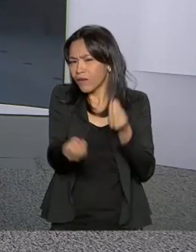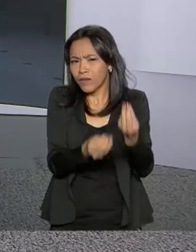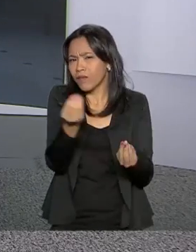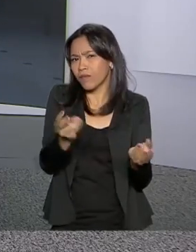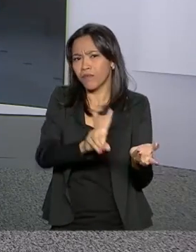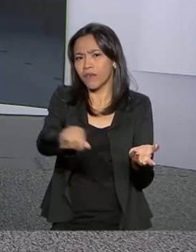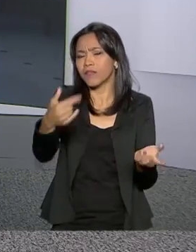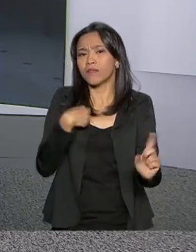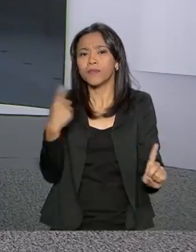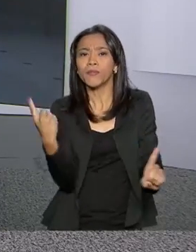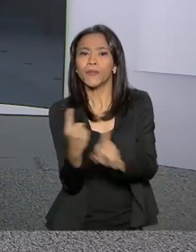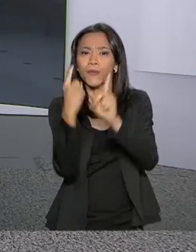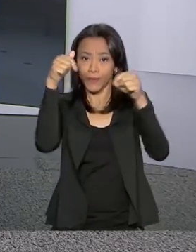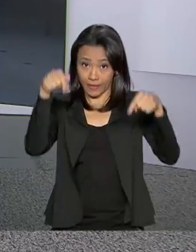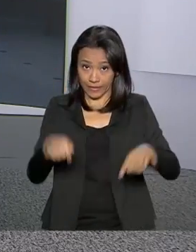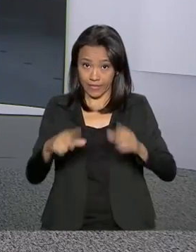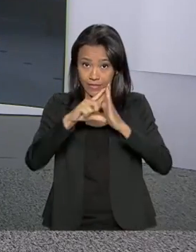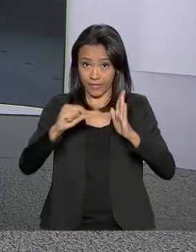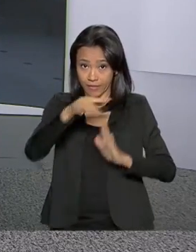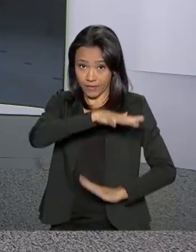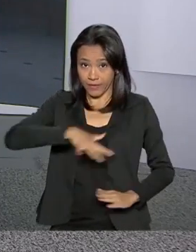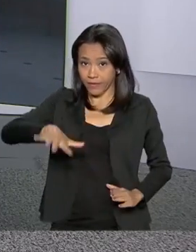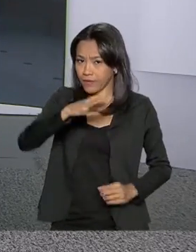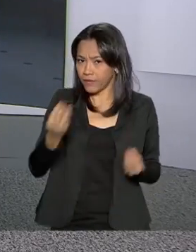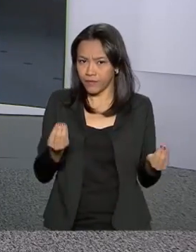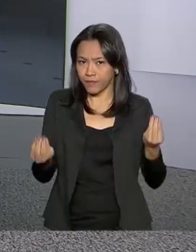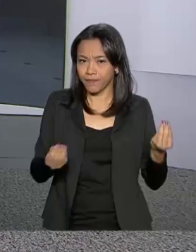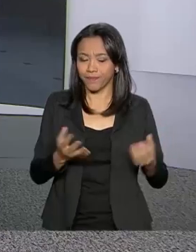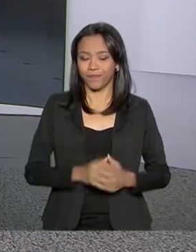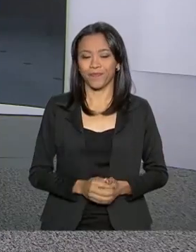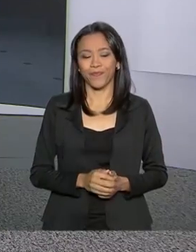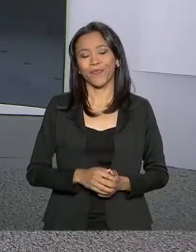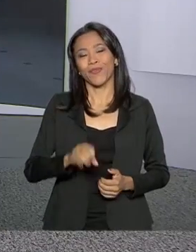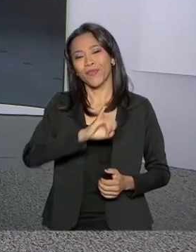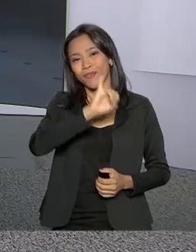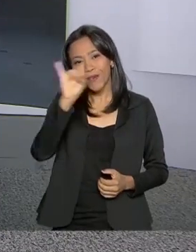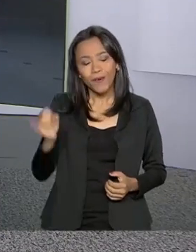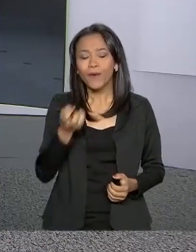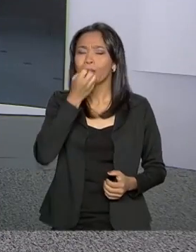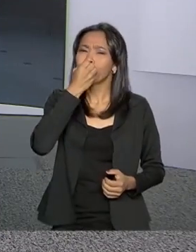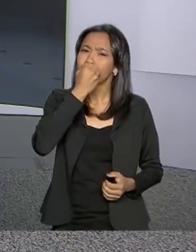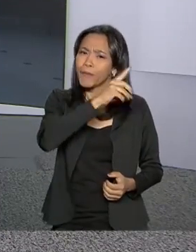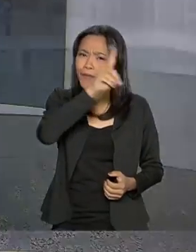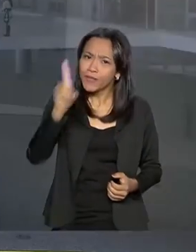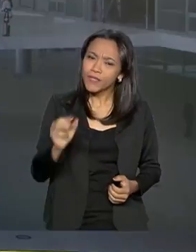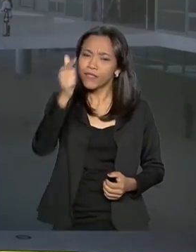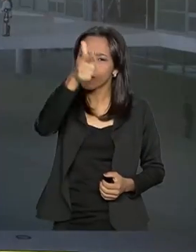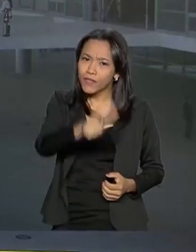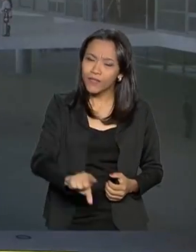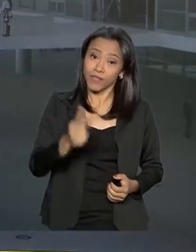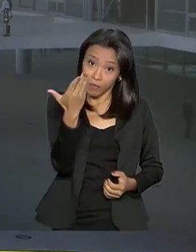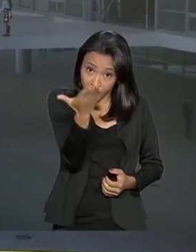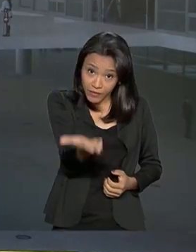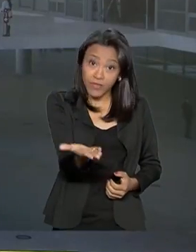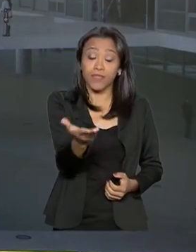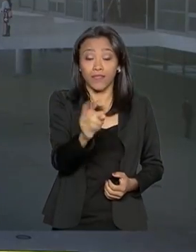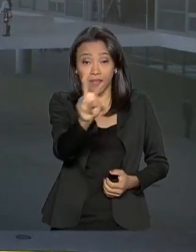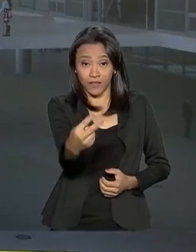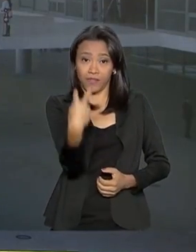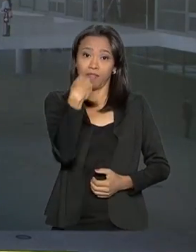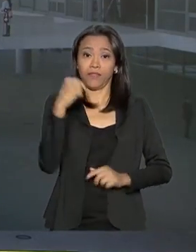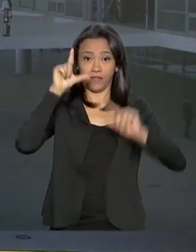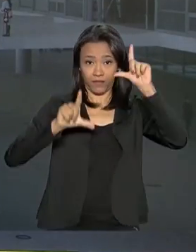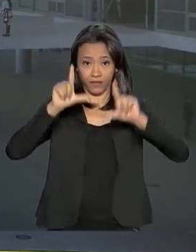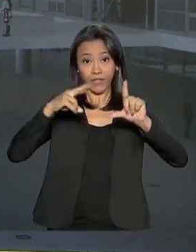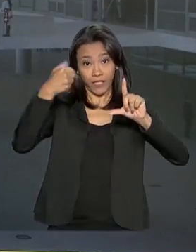encontro aí no Palácio do Planalto? Olá, Paulo. Bom dia de novo para você, bom dia para vocês que acompanham a